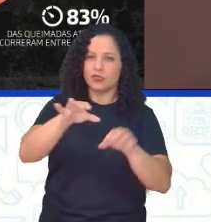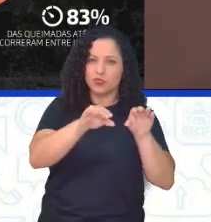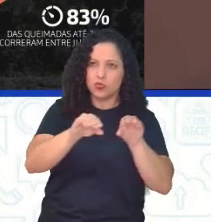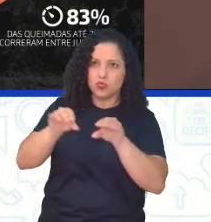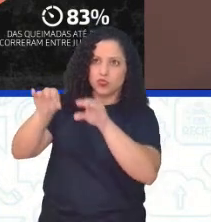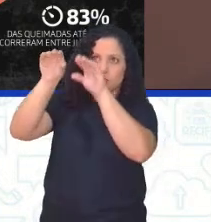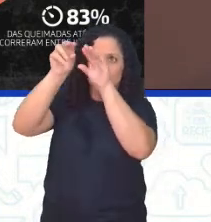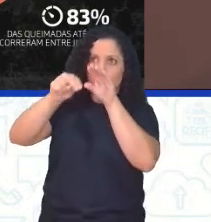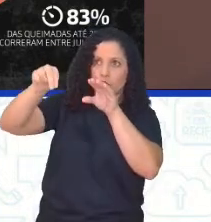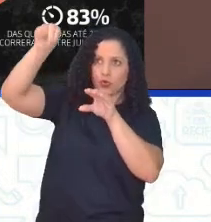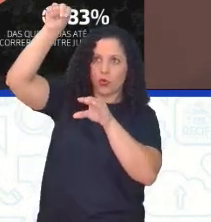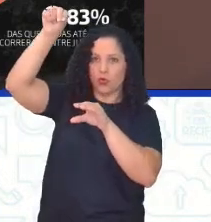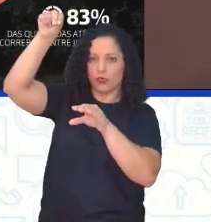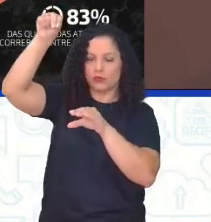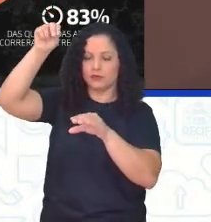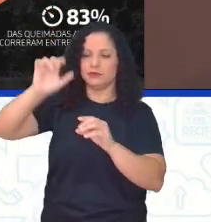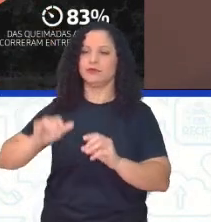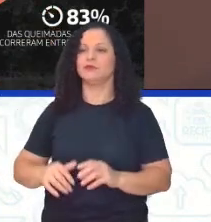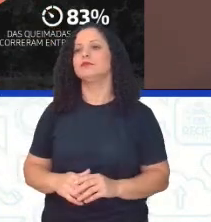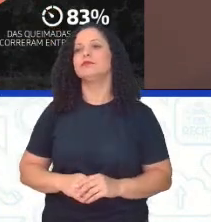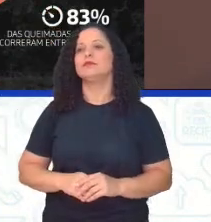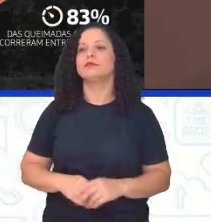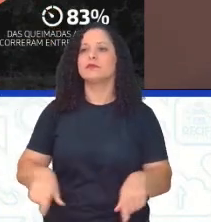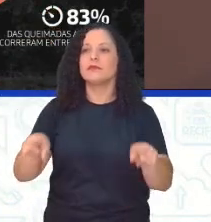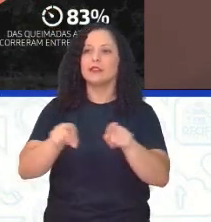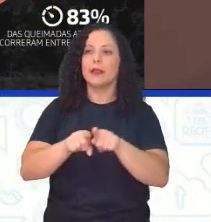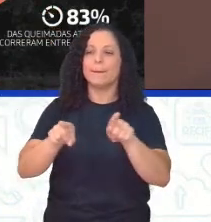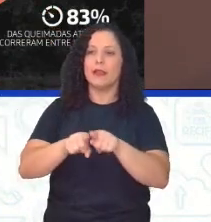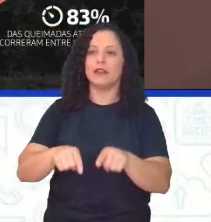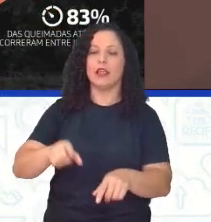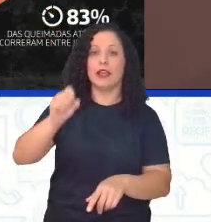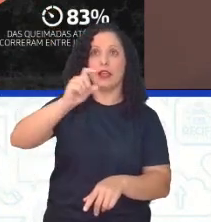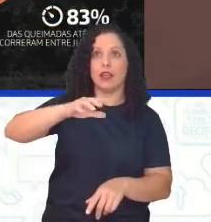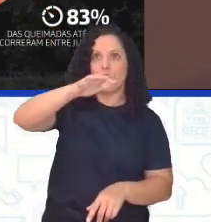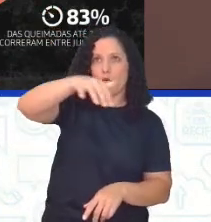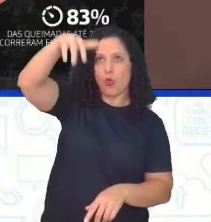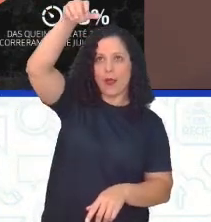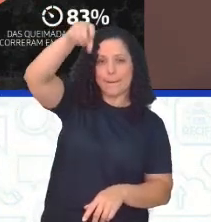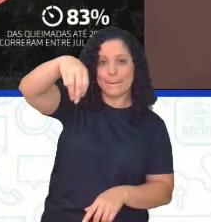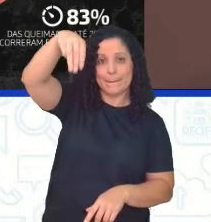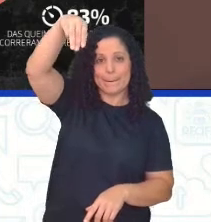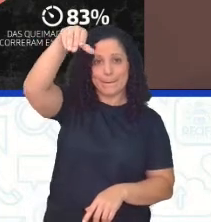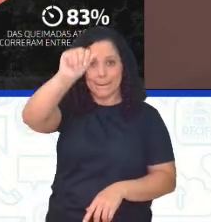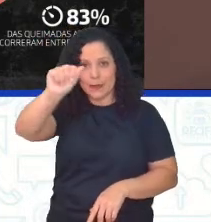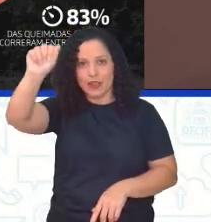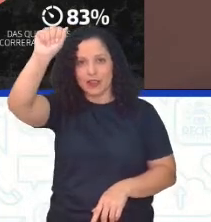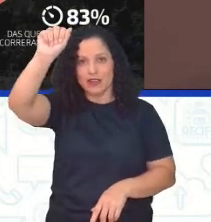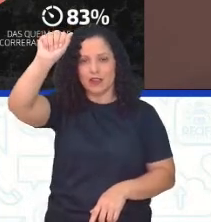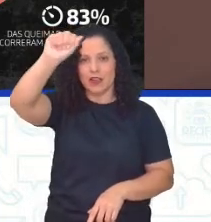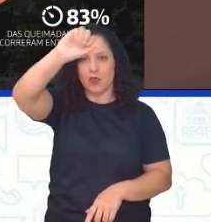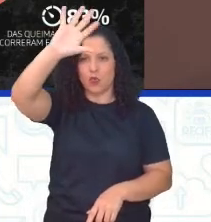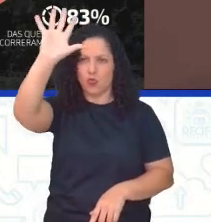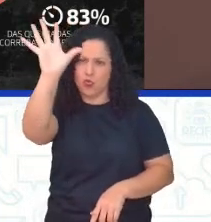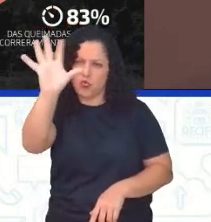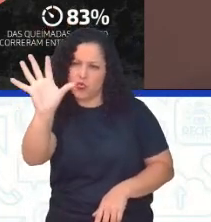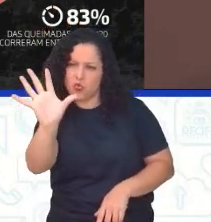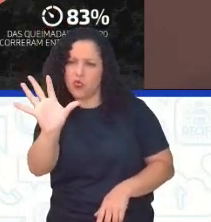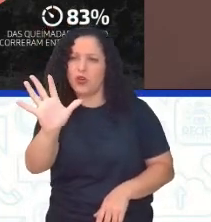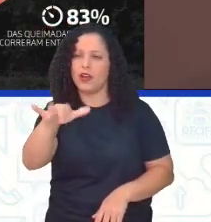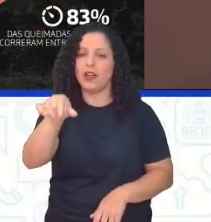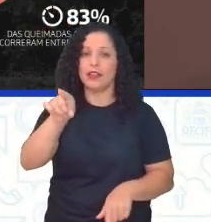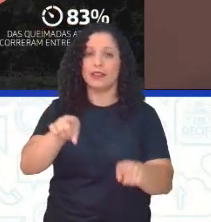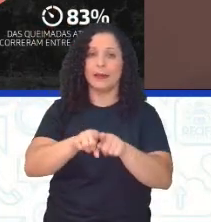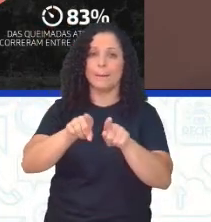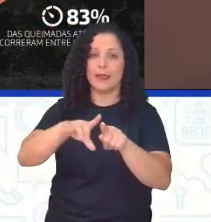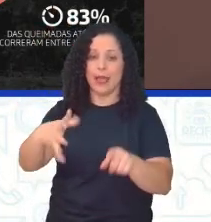né? Centro-norte do Brasil, tá? Pegando aí desde o Maranhão mais ao norte, passando pelo Tocantins, o oeste da